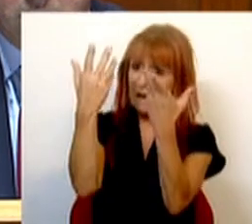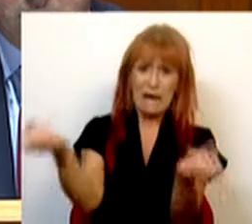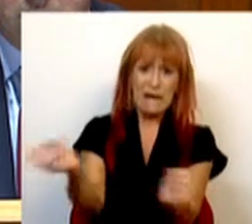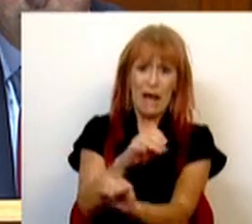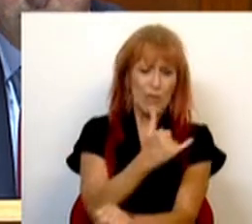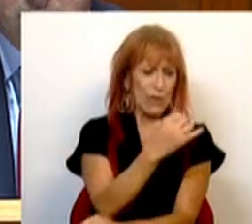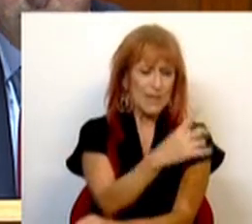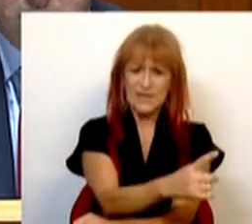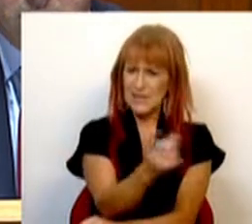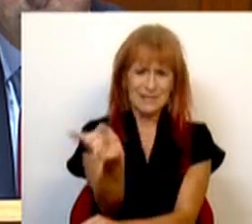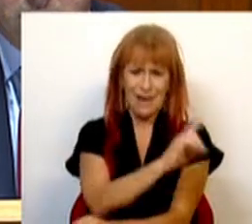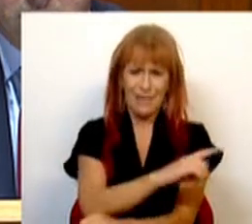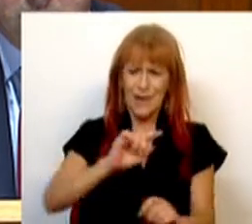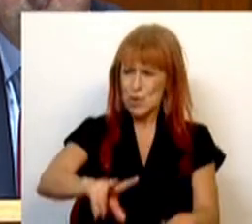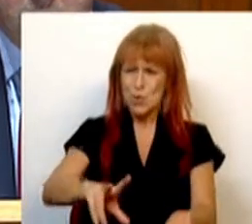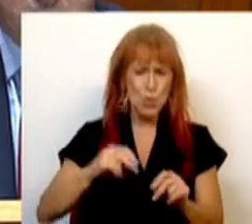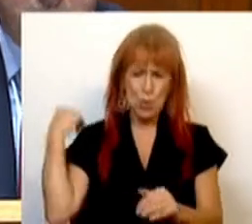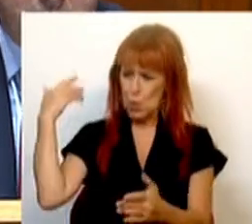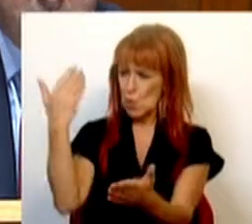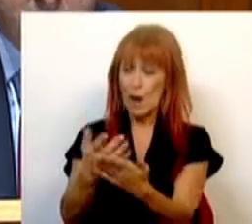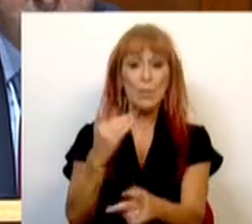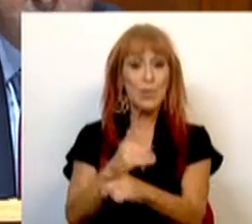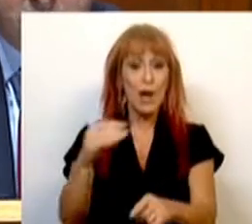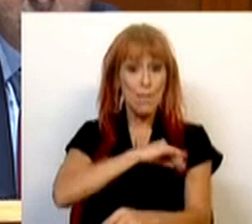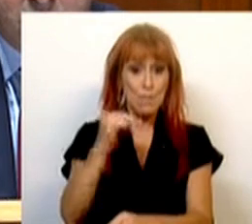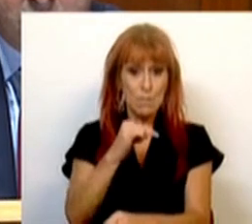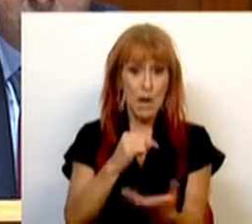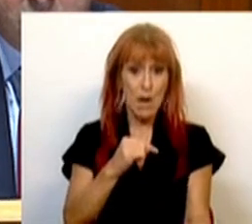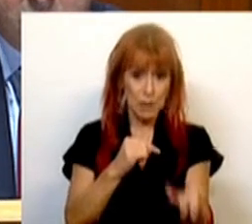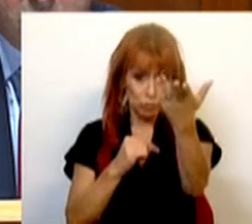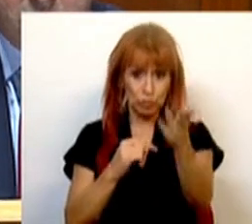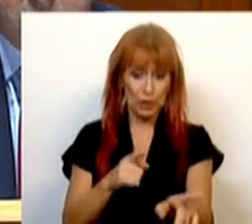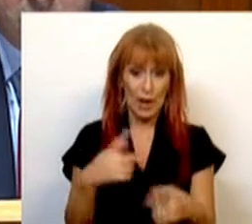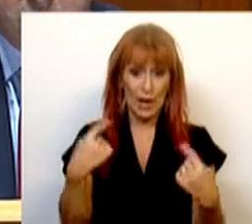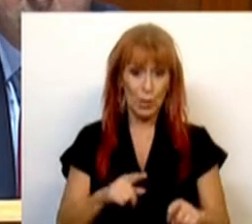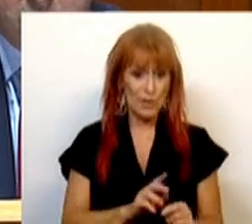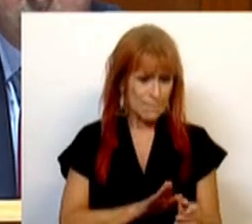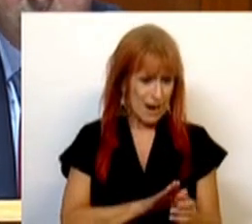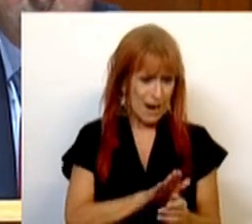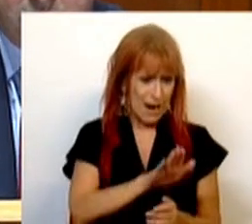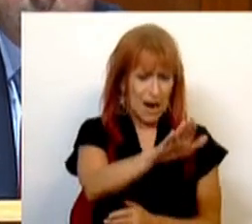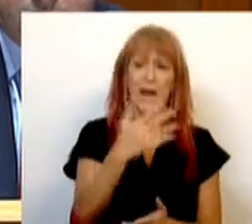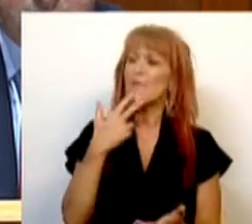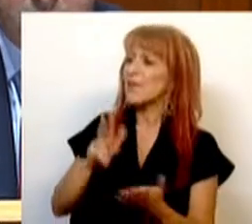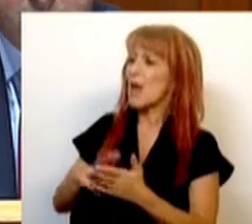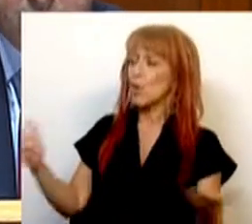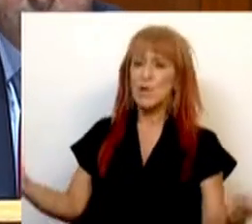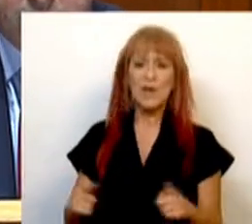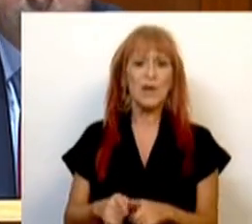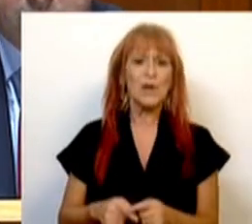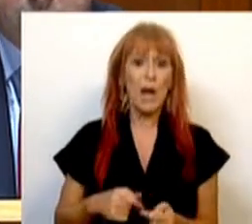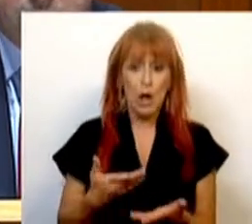2016 nem em ano nenhum, porque, apesar do salário mínimo já ter tido esta subida, a verdade é que